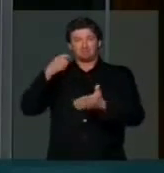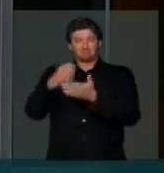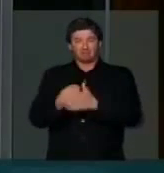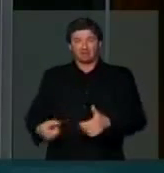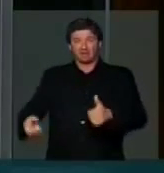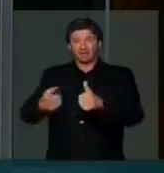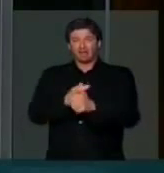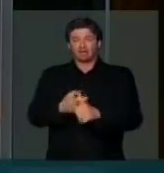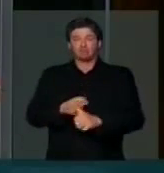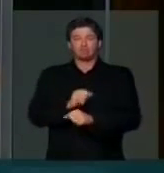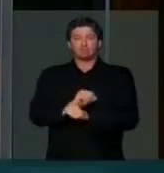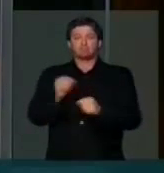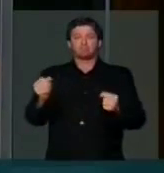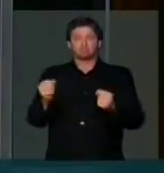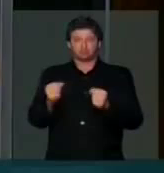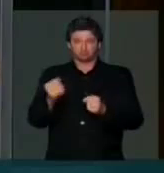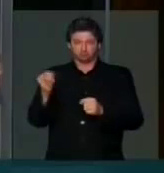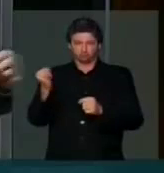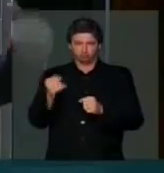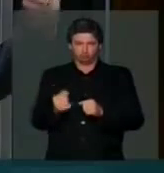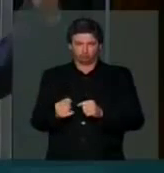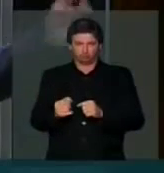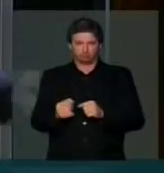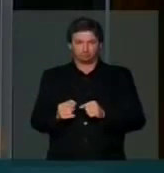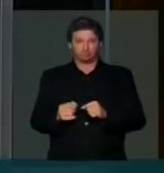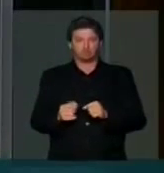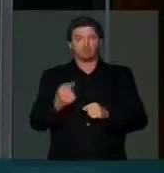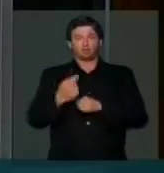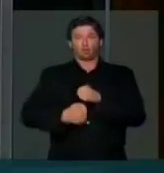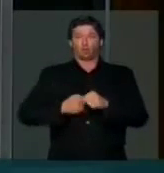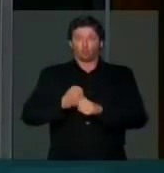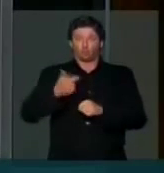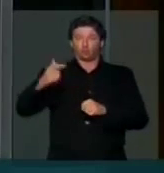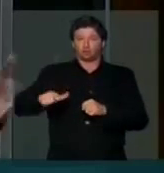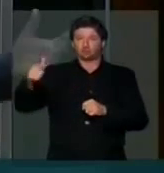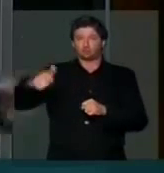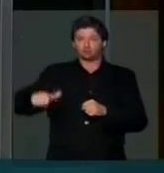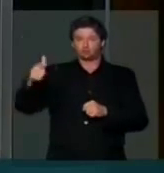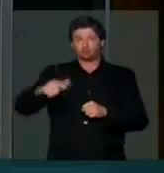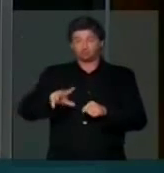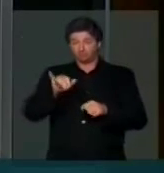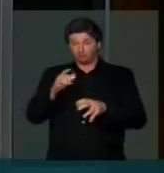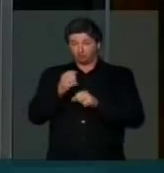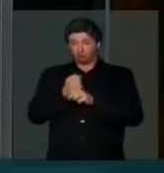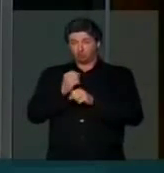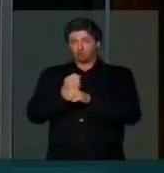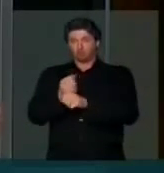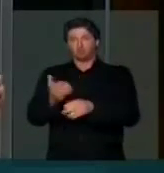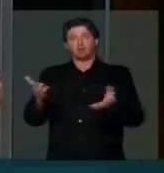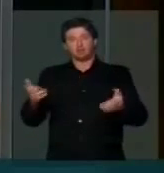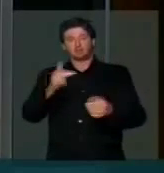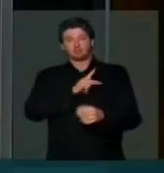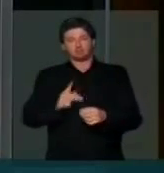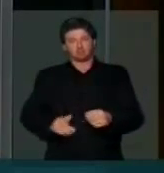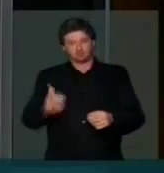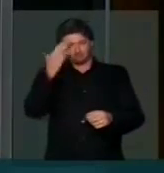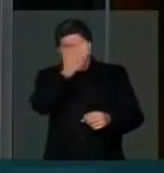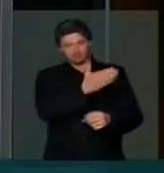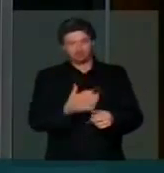dívida impagável de juros que a cada ano vão ser somando. Era isso, Sr. Presidente. Muito obrigado.